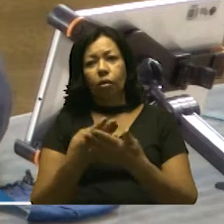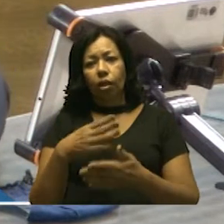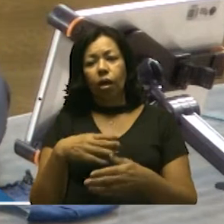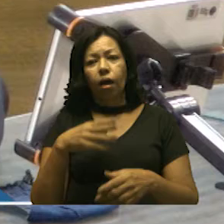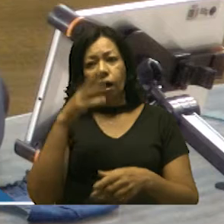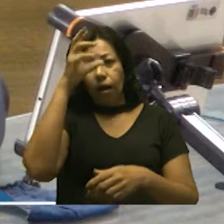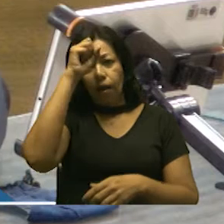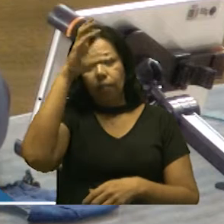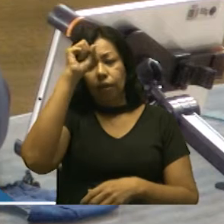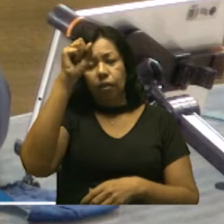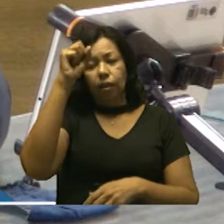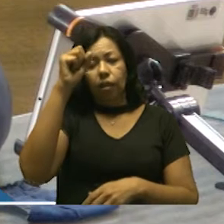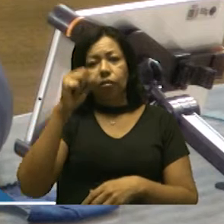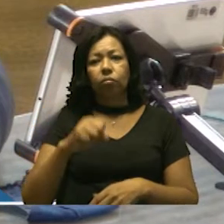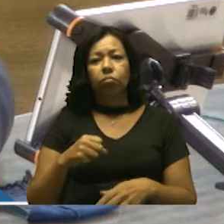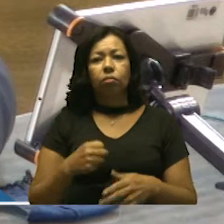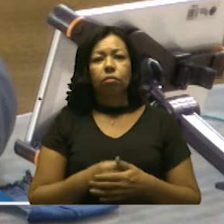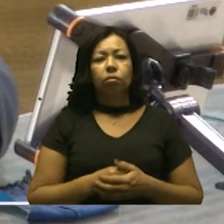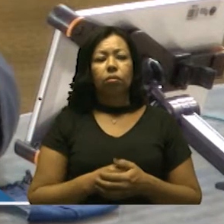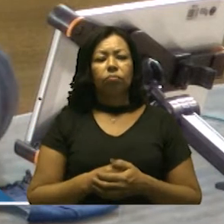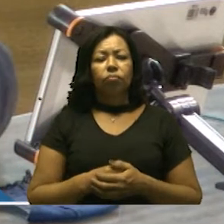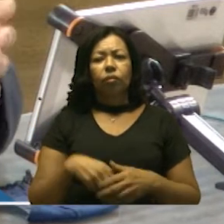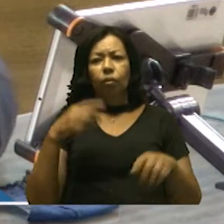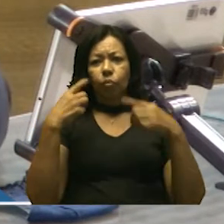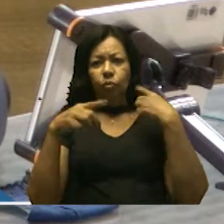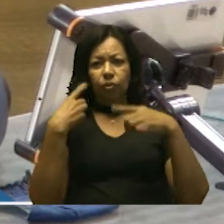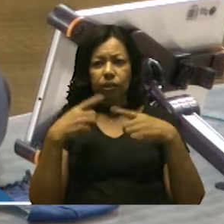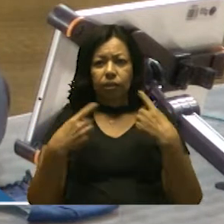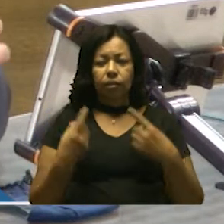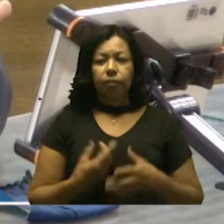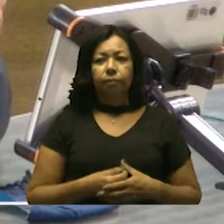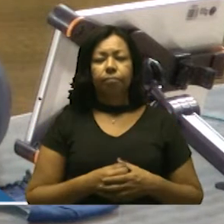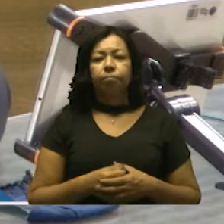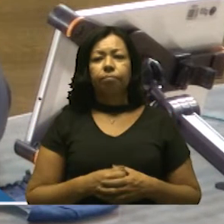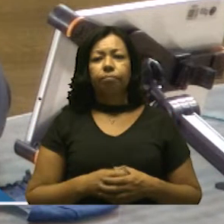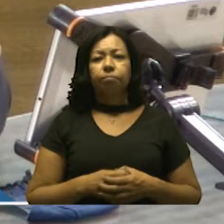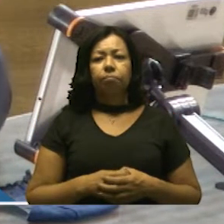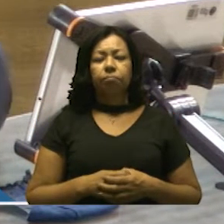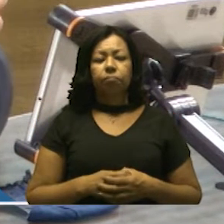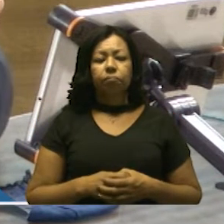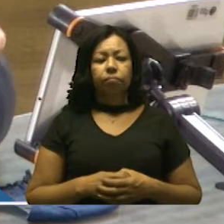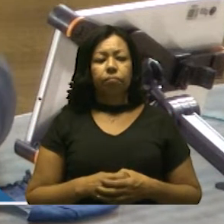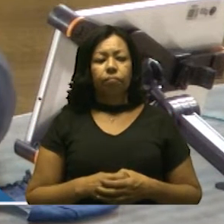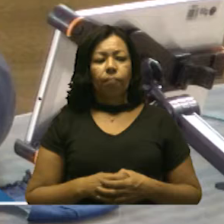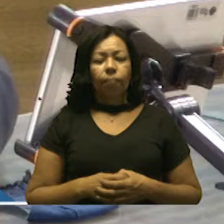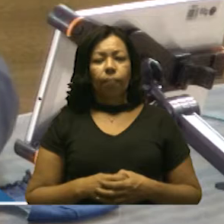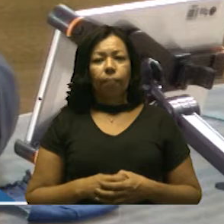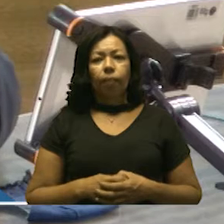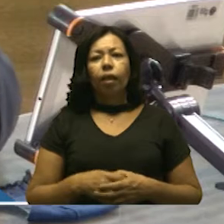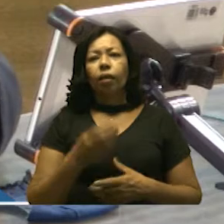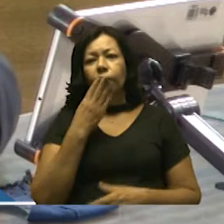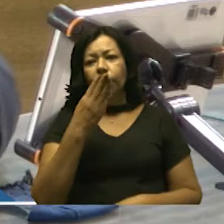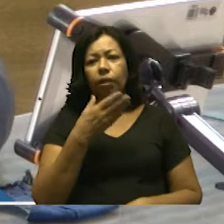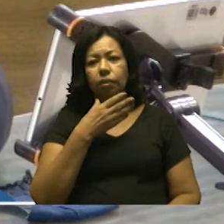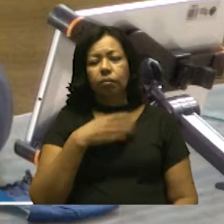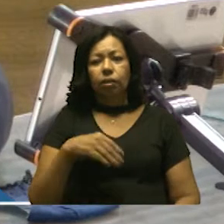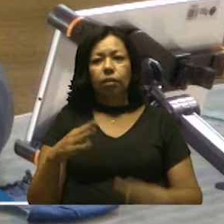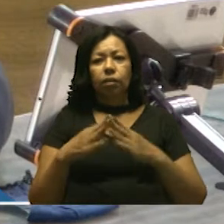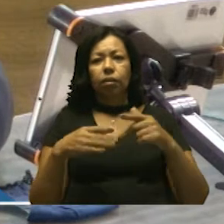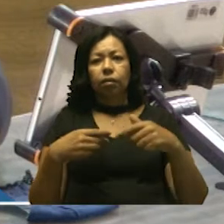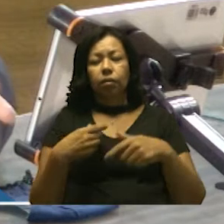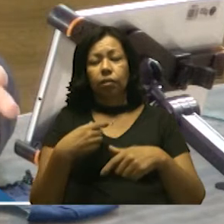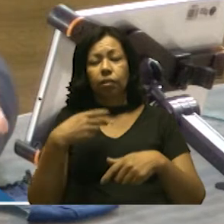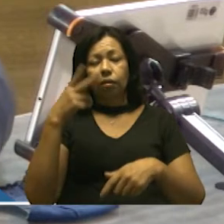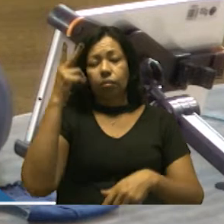criança com um instrumento nas mãos, vereador Lala, do que uma arma na mão, essa é a minha fala, e eu peço aqui que a prefeitura, o senhor prefeito, olha com